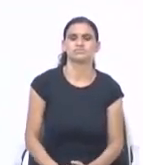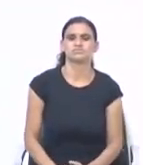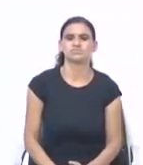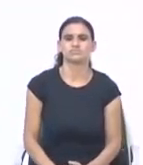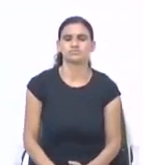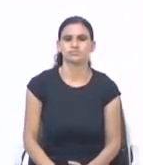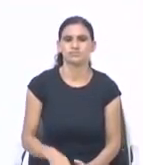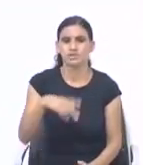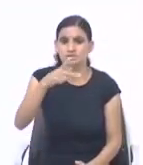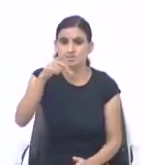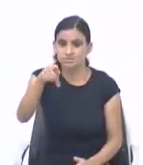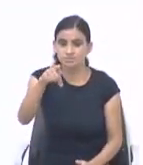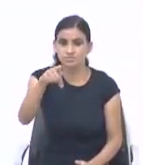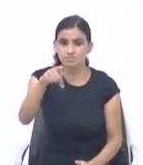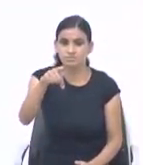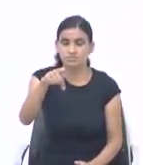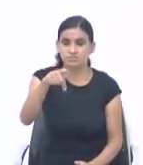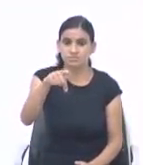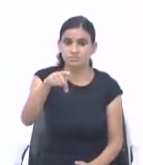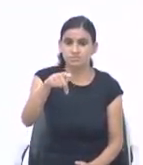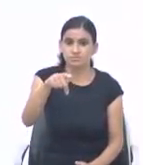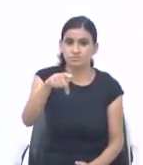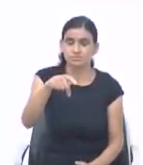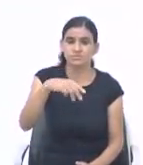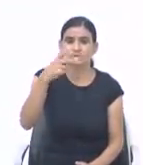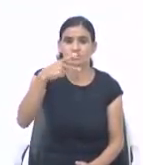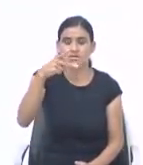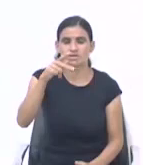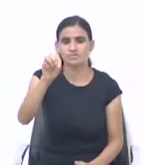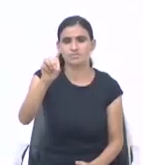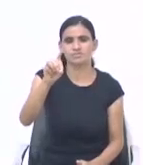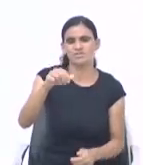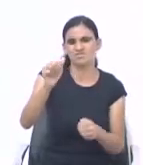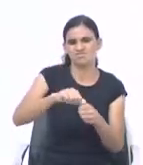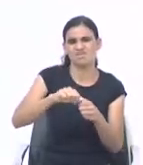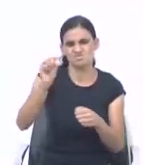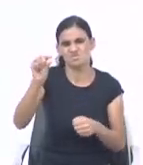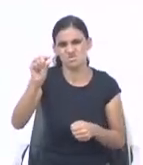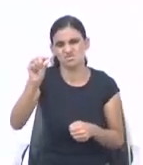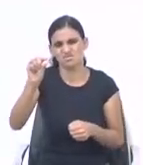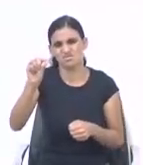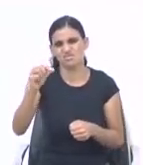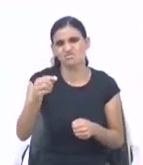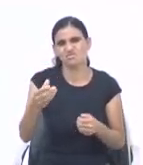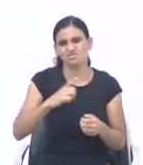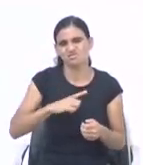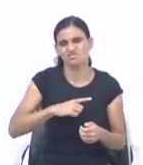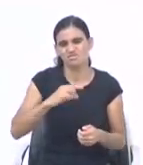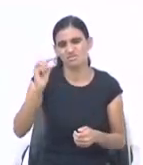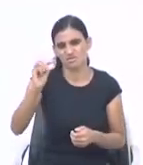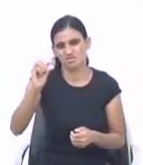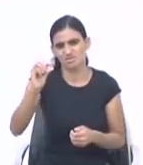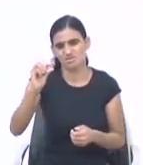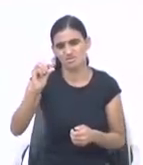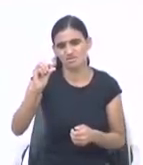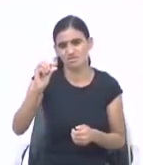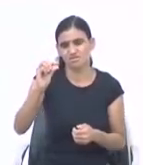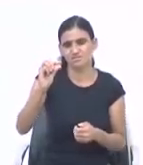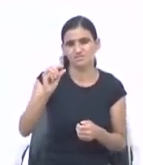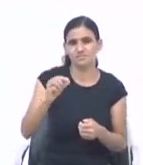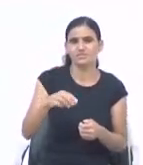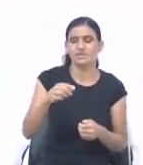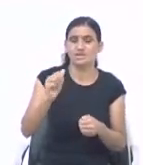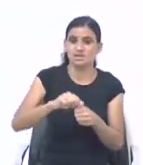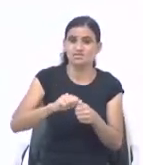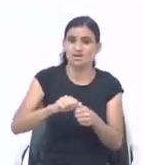assim, e digo isso, que o que semeia pouco, pouco também se fará, e o que semeia em abundância, em abundância